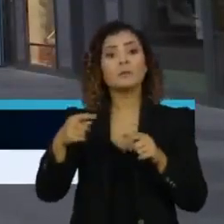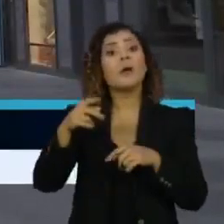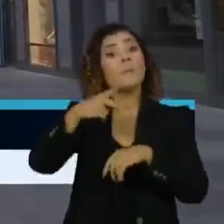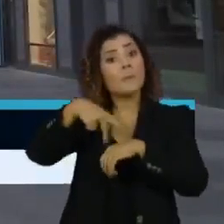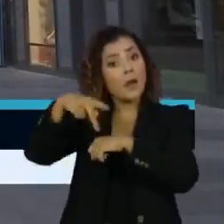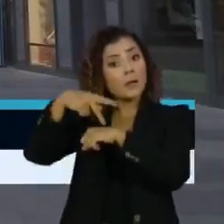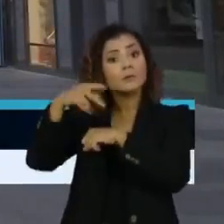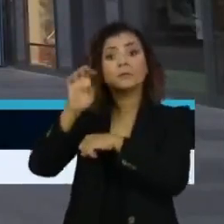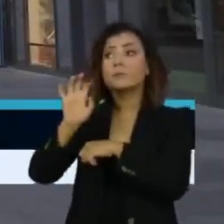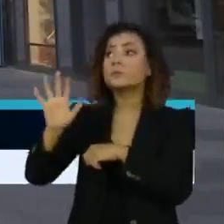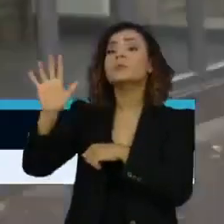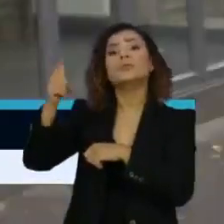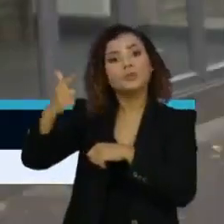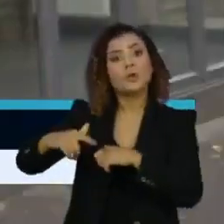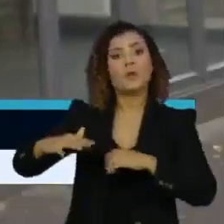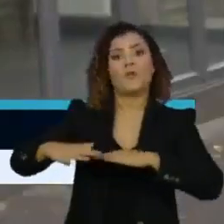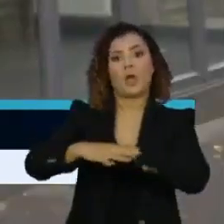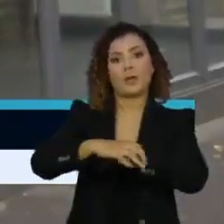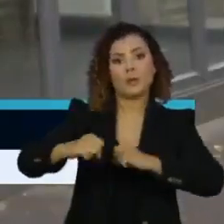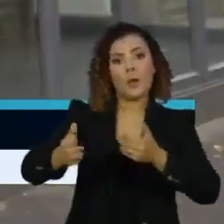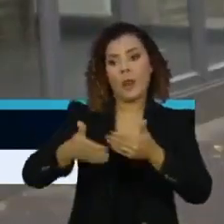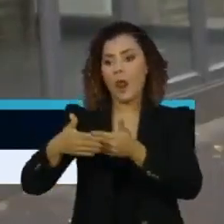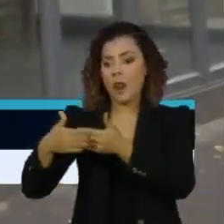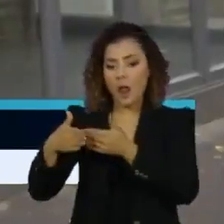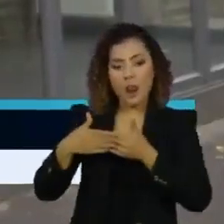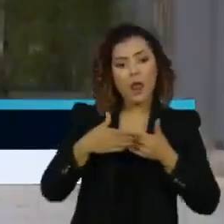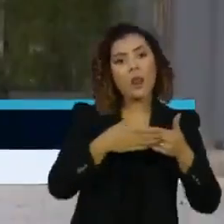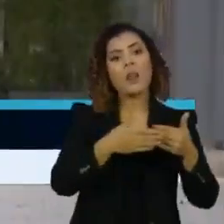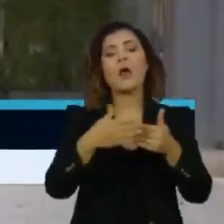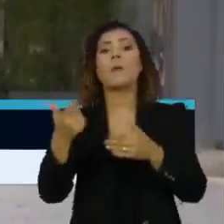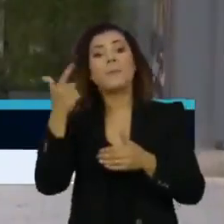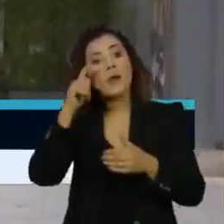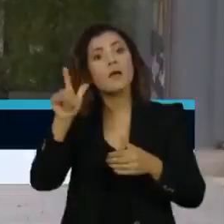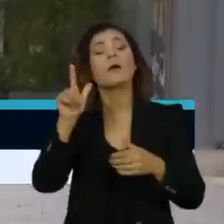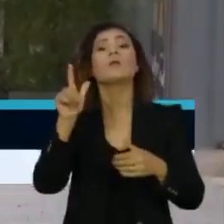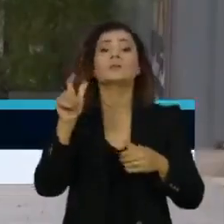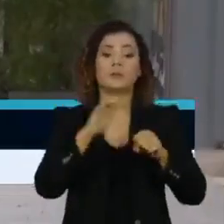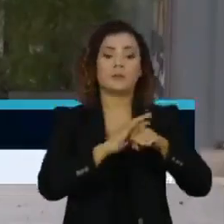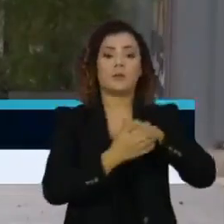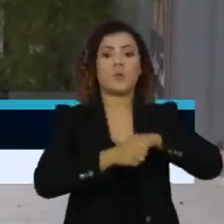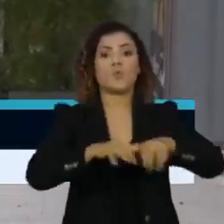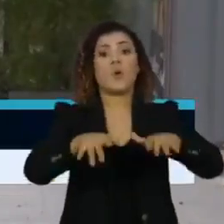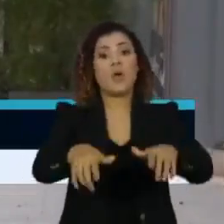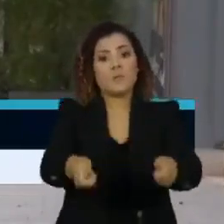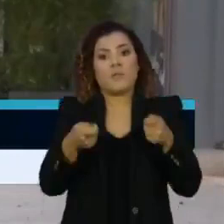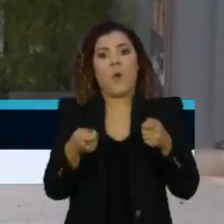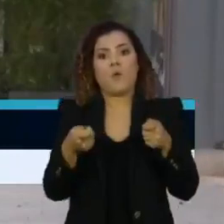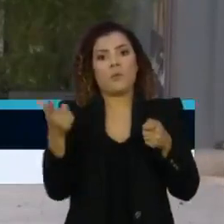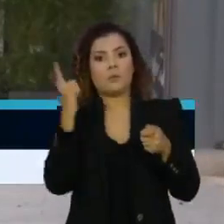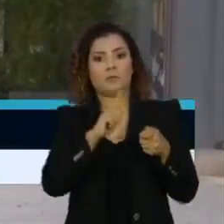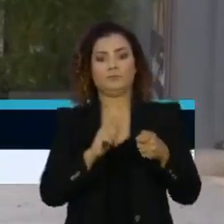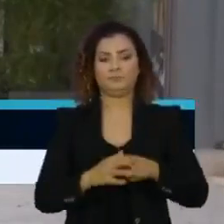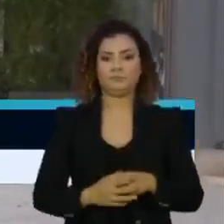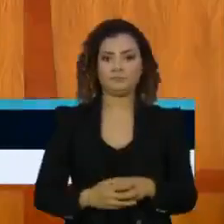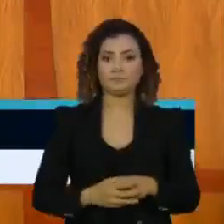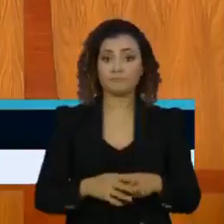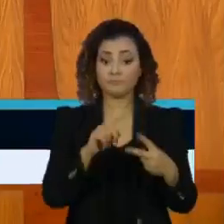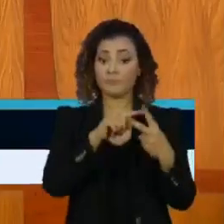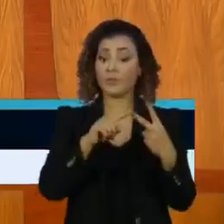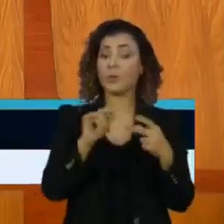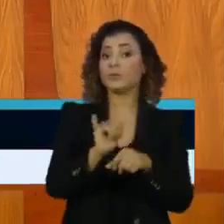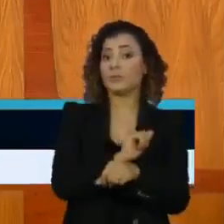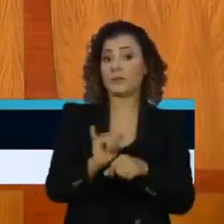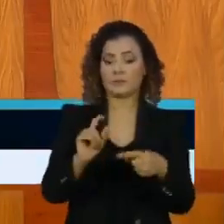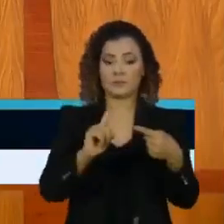do continente voltaram a adotar medidas restritivas para impedir o avanço da terceira onda da doença. Temos dois caminhos.